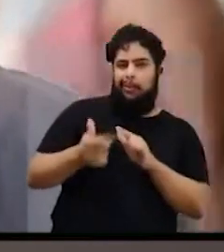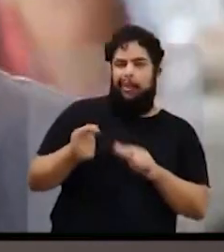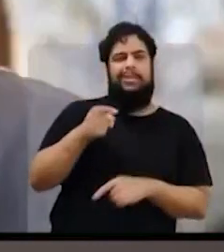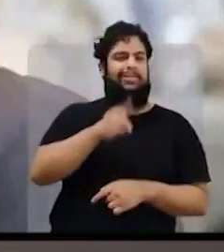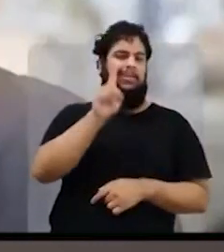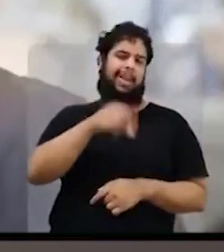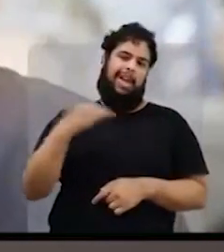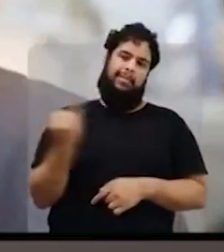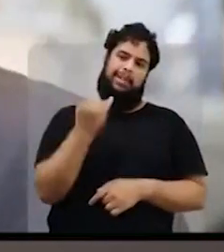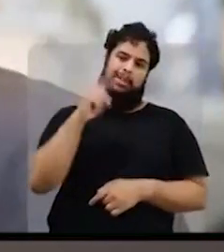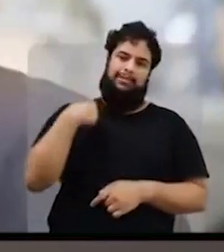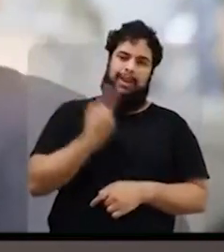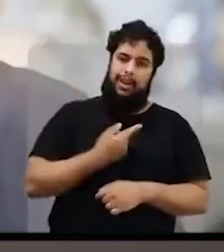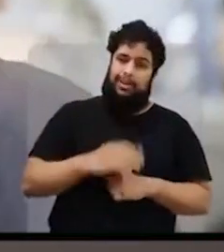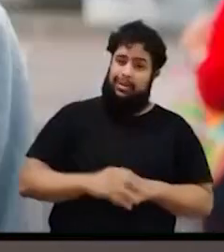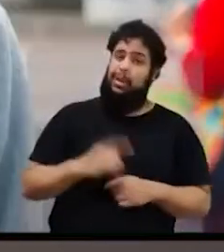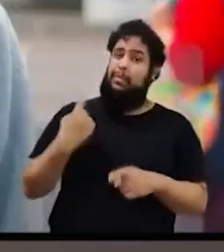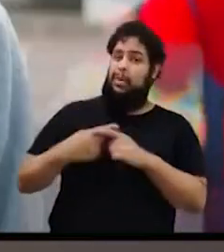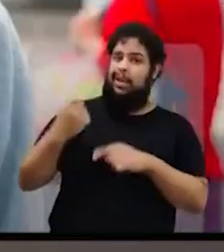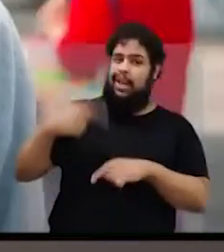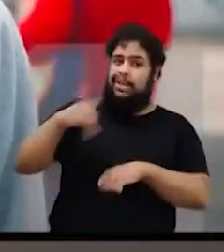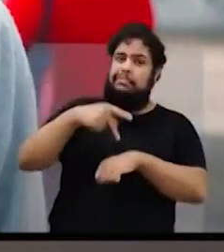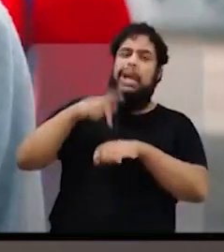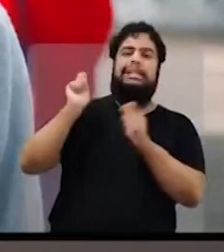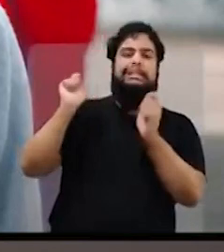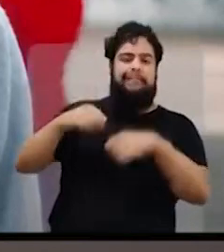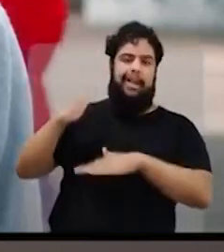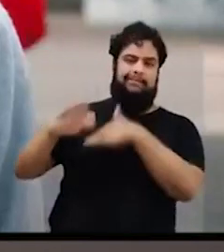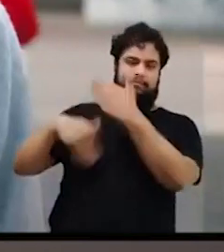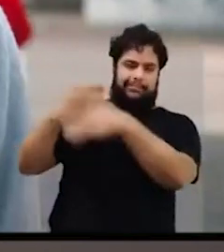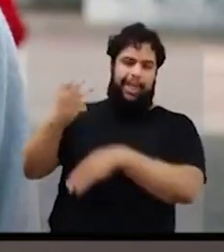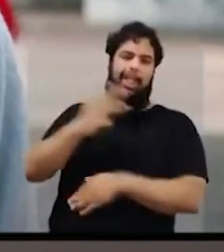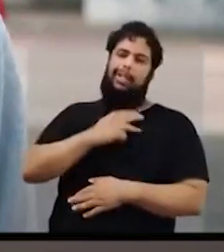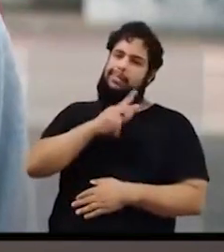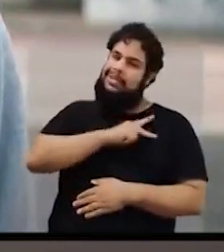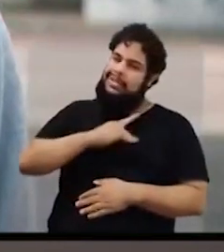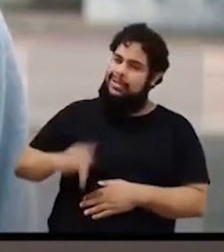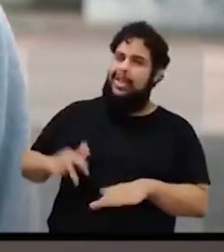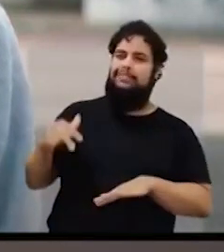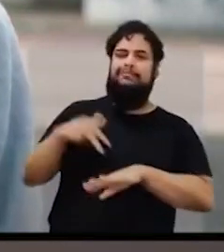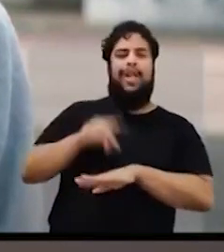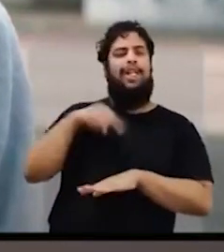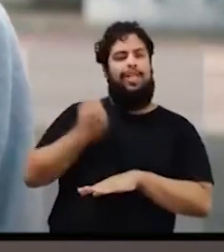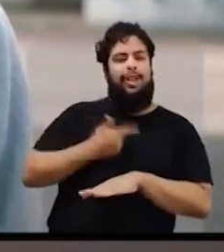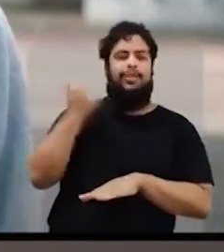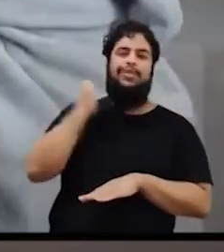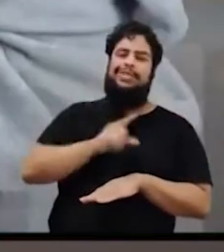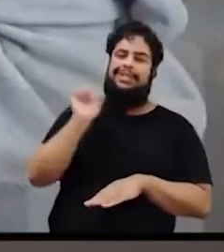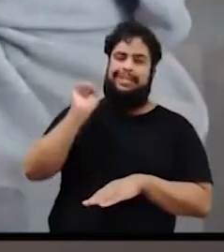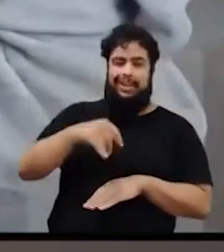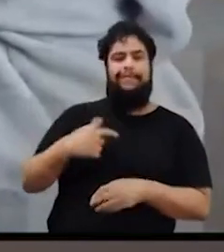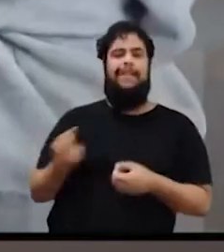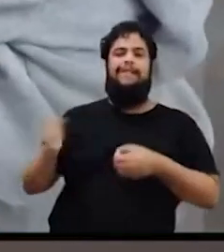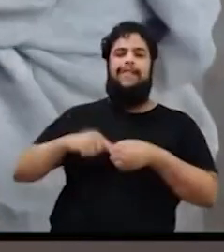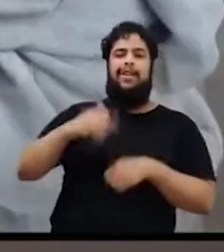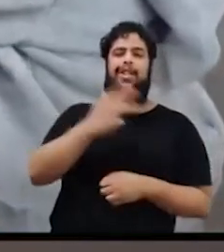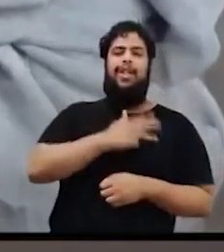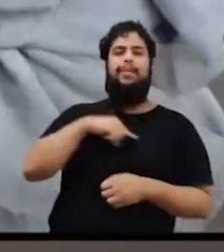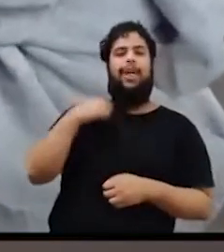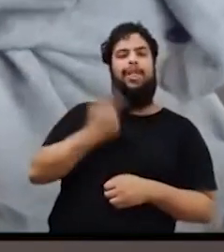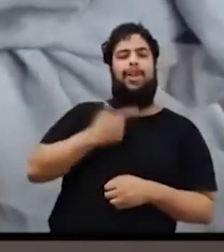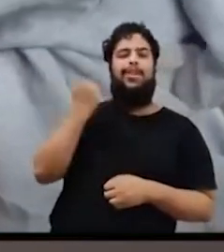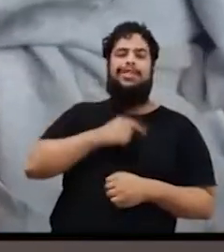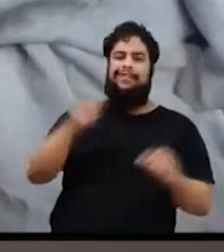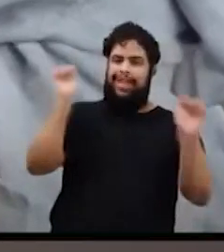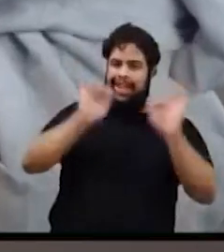problemas, isso é muito importante pra nós. Esse país tem tudo pra voar e com o Lula presidente a gente vai conseguir. Volta Lula pra gente